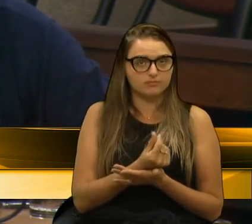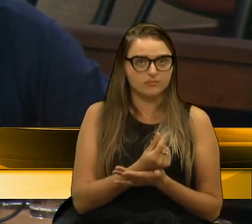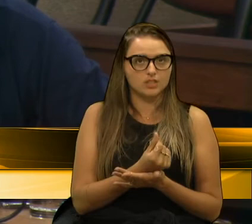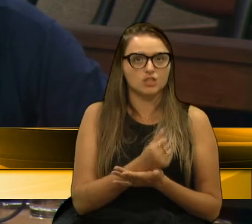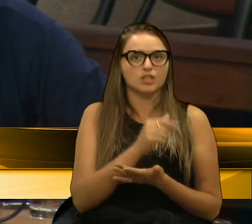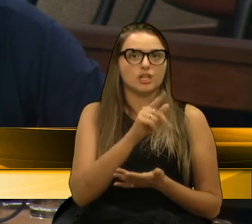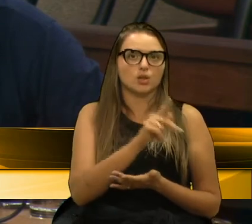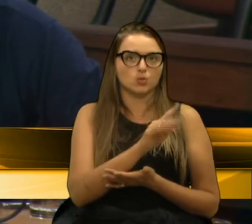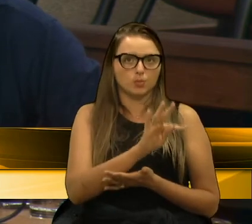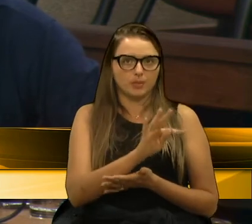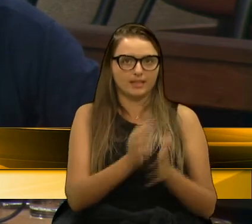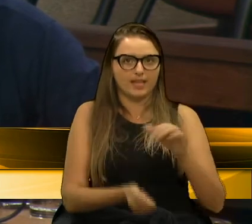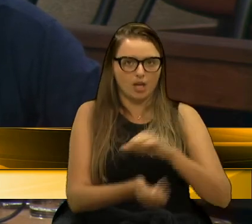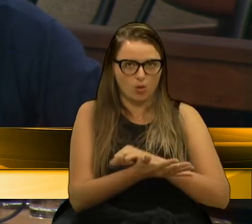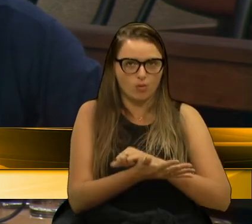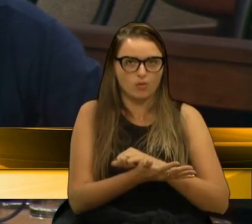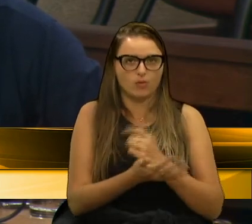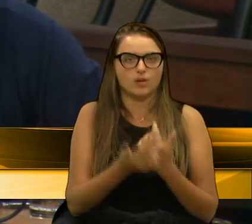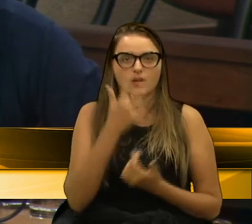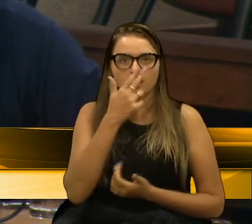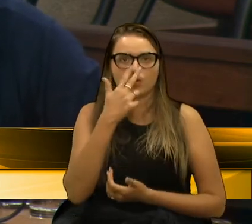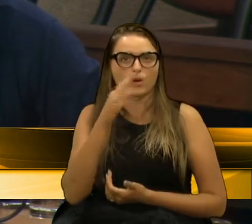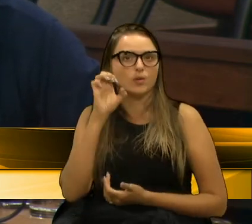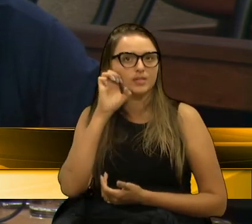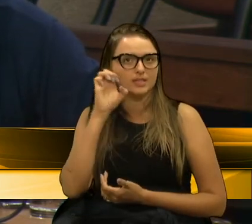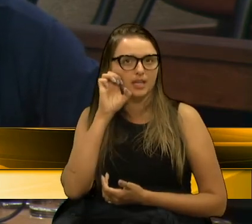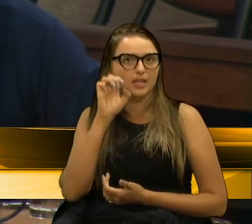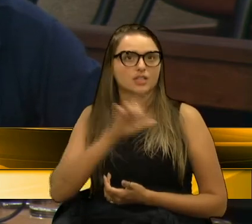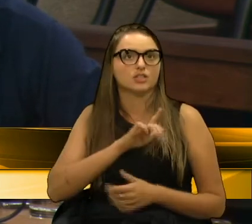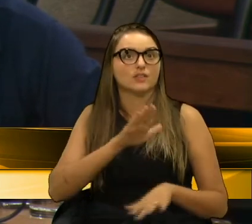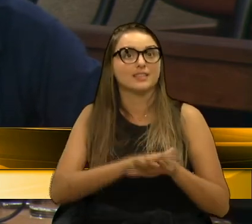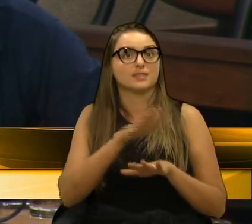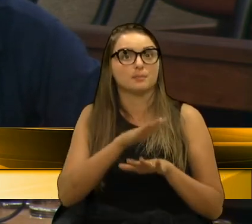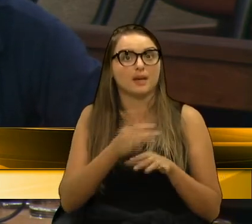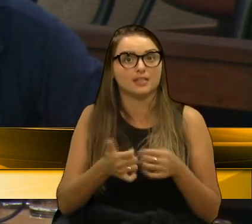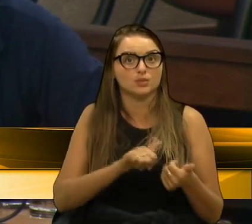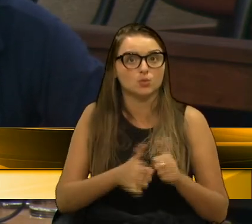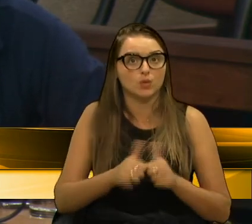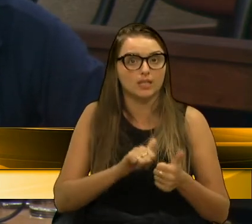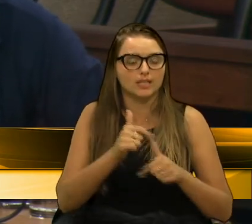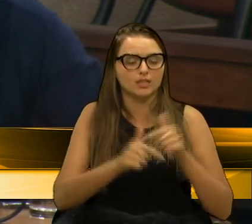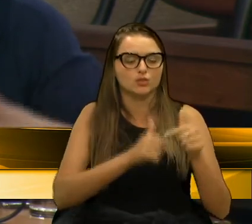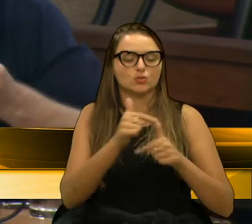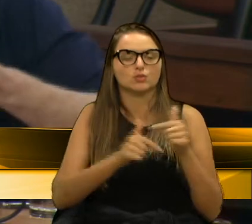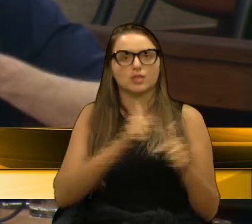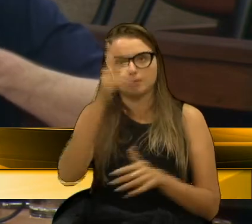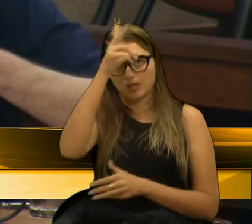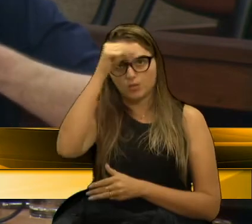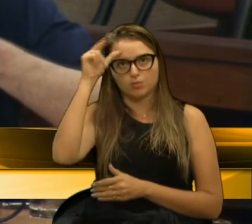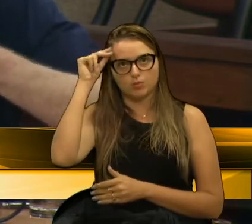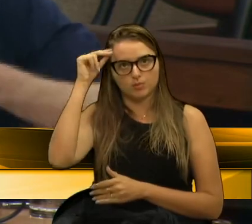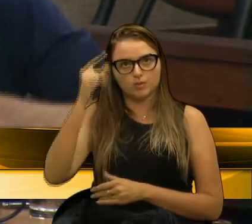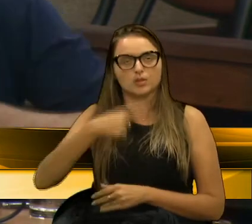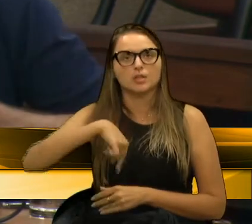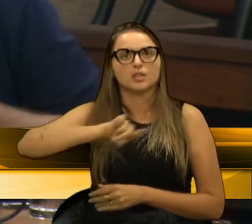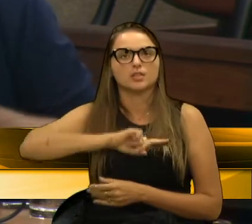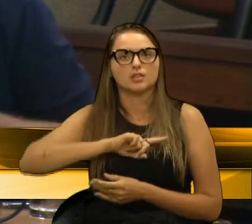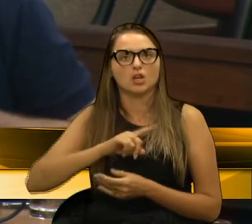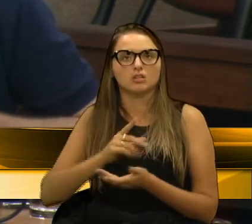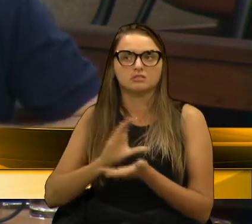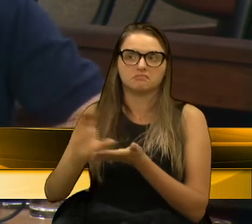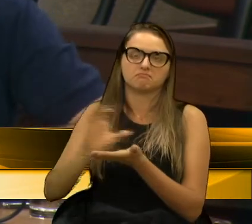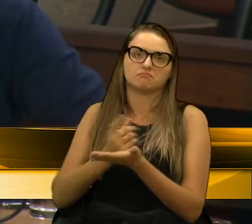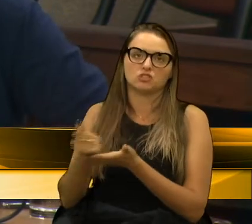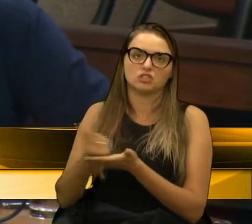nosso país, como a vereadora Estela mesmo falou, a gente tivesse uma maior qualidade do serviço público. Assim, gente mandou dinheiro para fora do país,